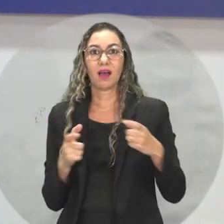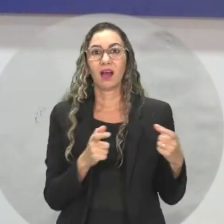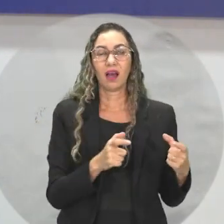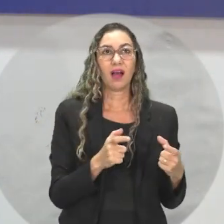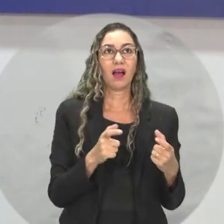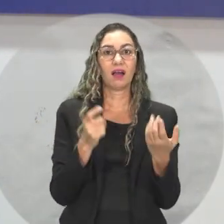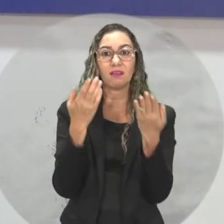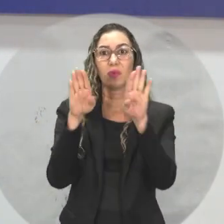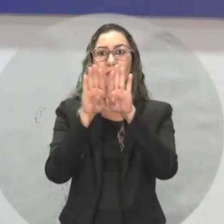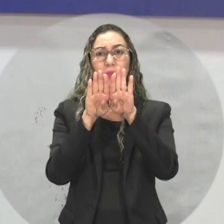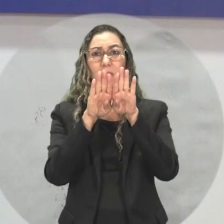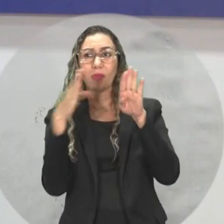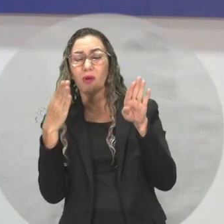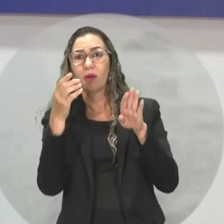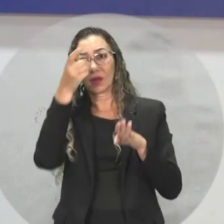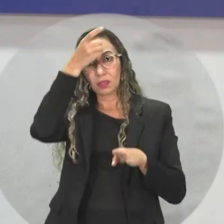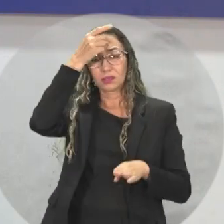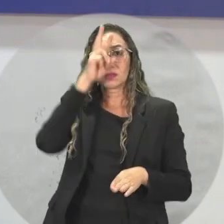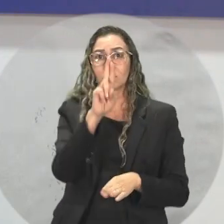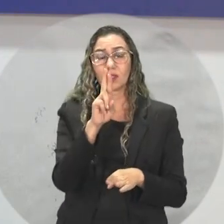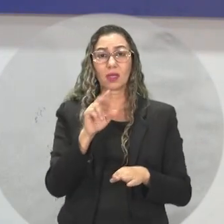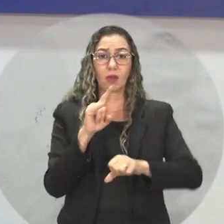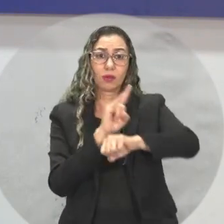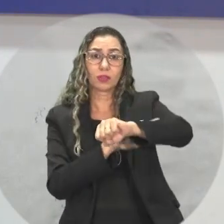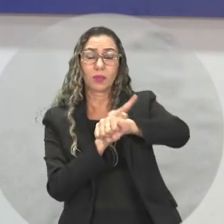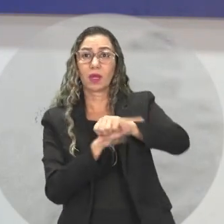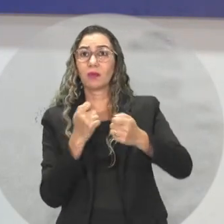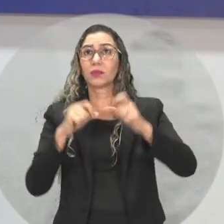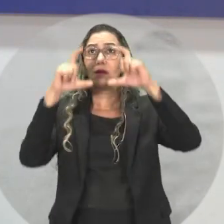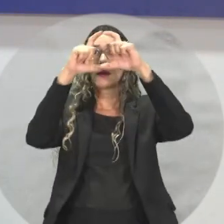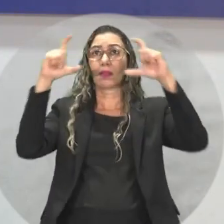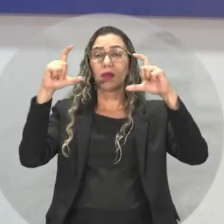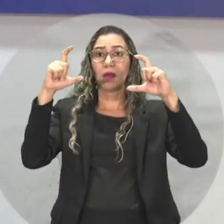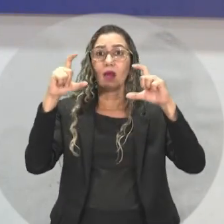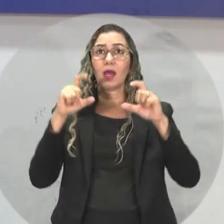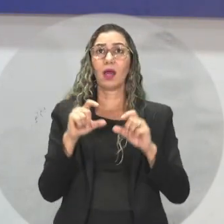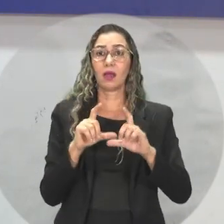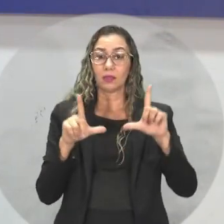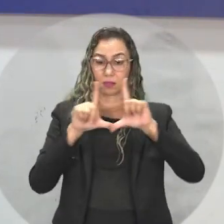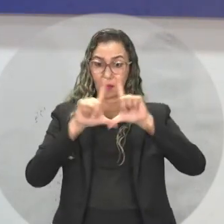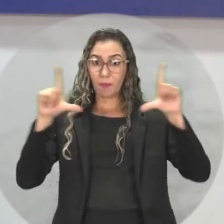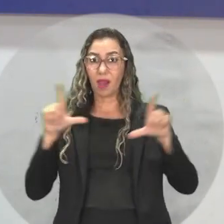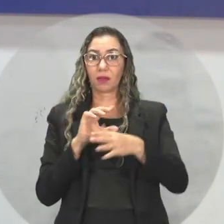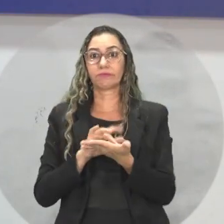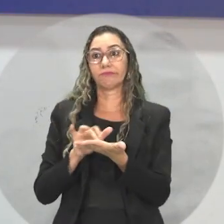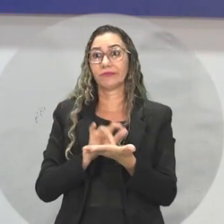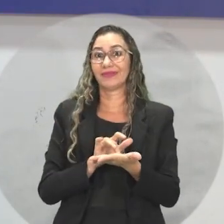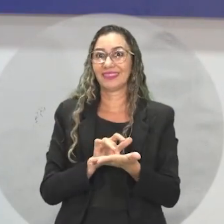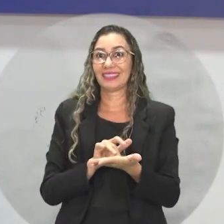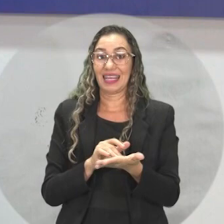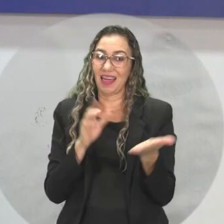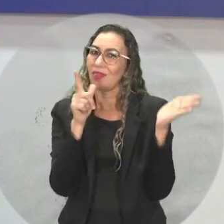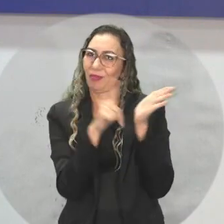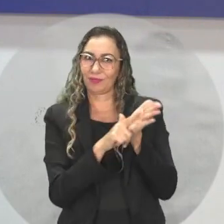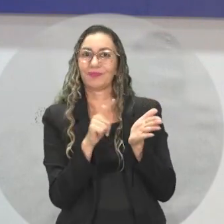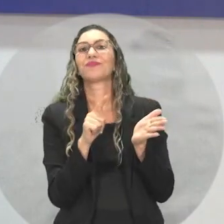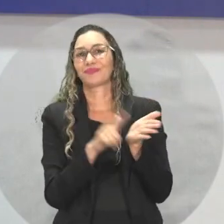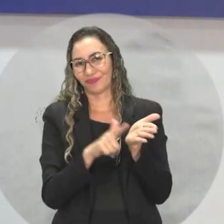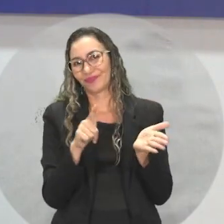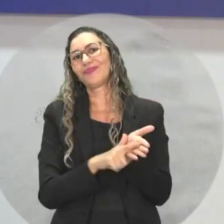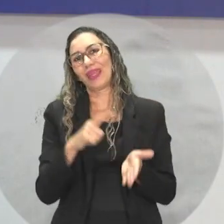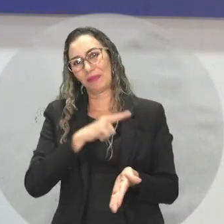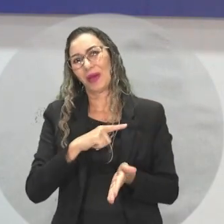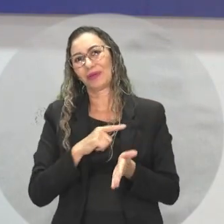porta de diretoria, de banheiro. Existe a acessibilidade no papel. Mas, na prática,